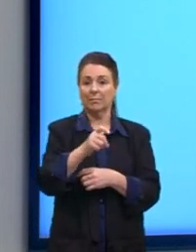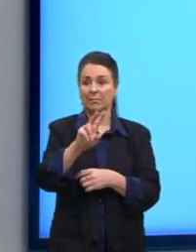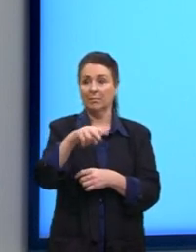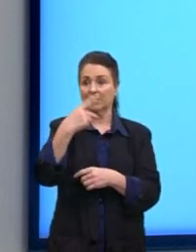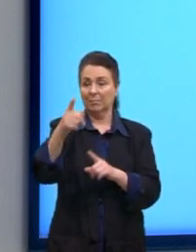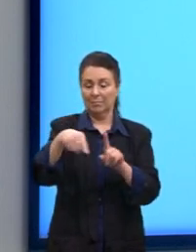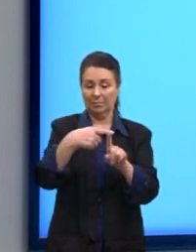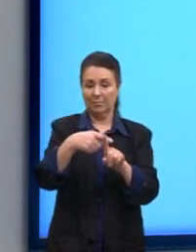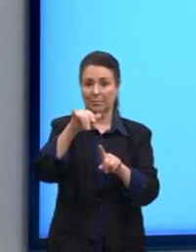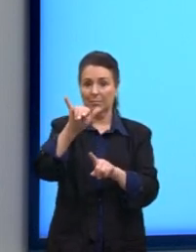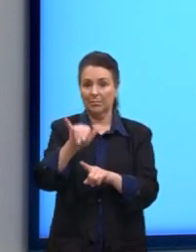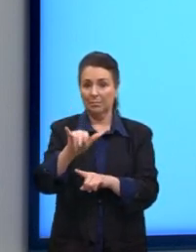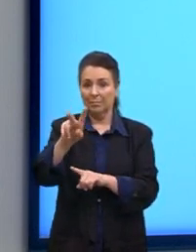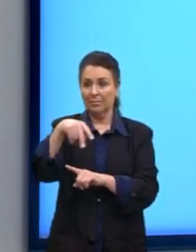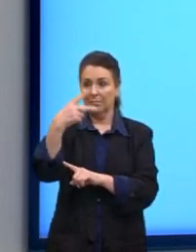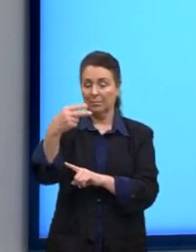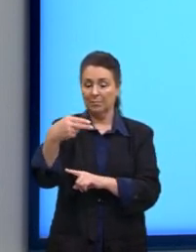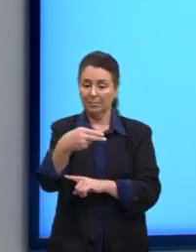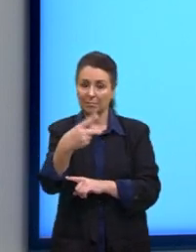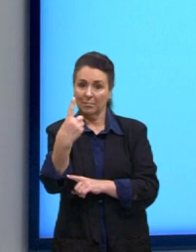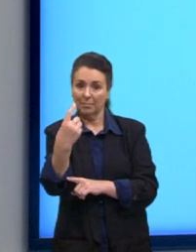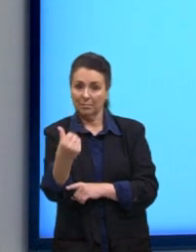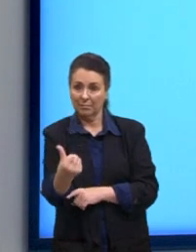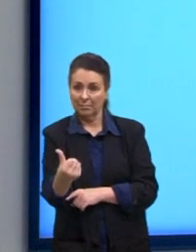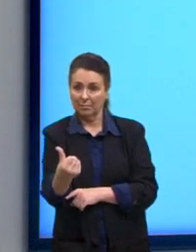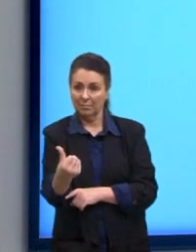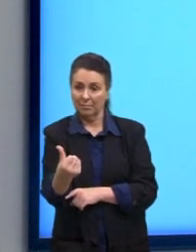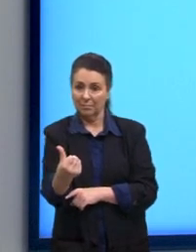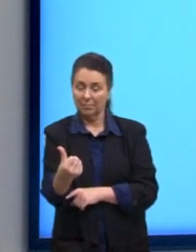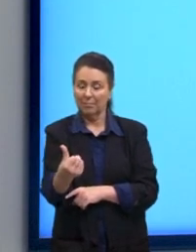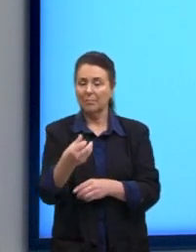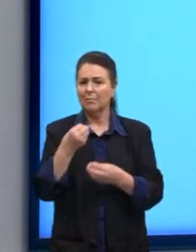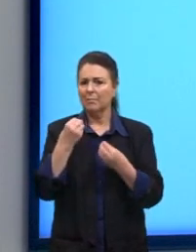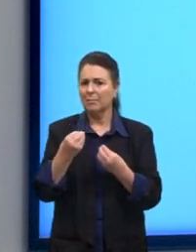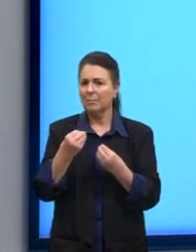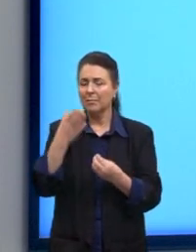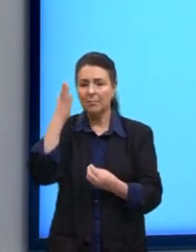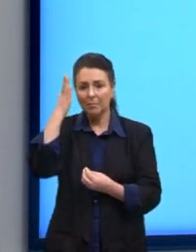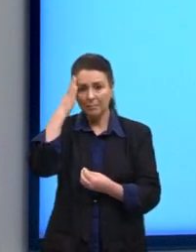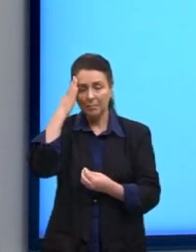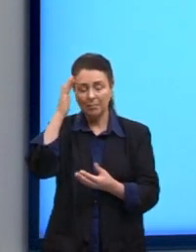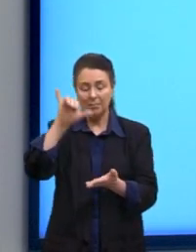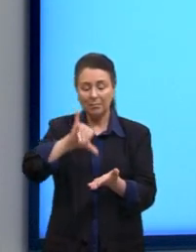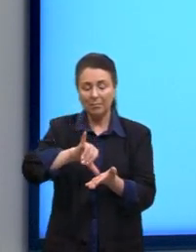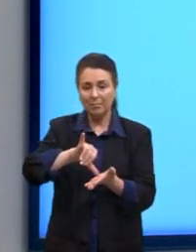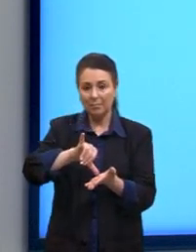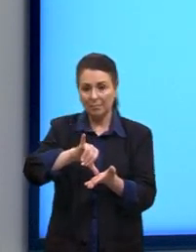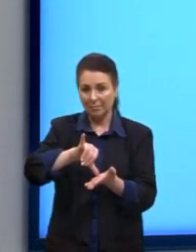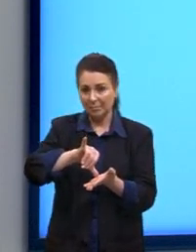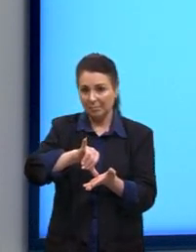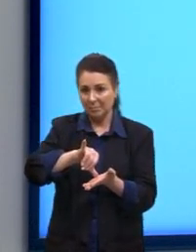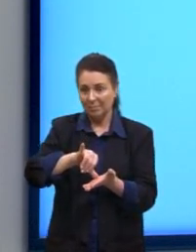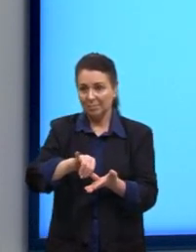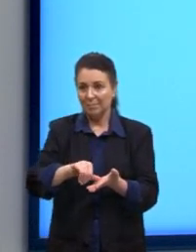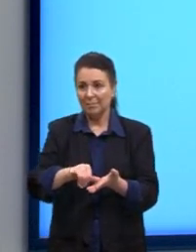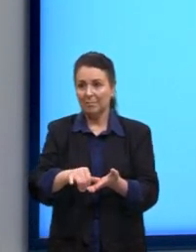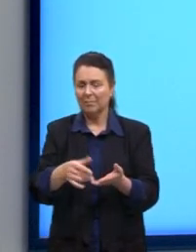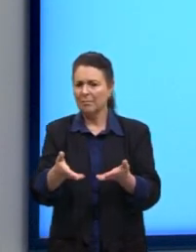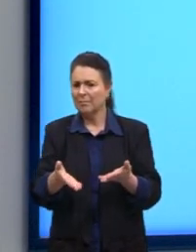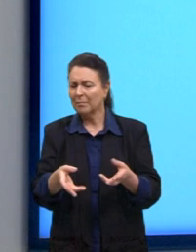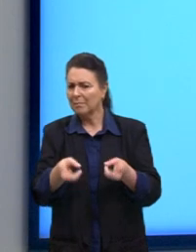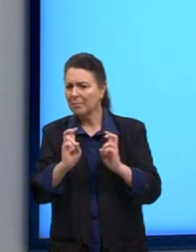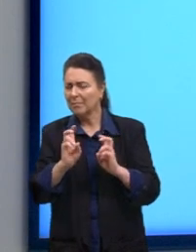y² igual a 16. Como que eu vou determinar o centro, né? O que a gente consegue notar